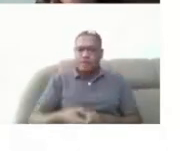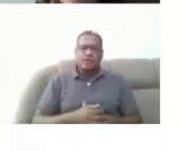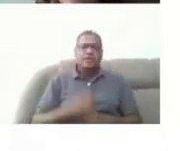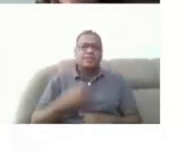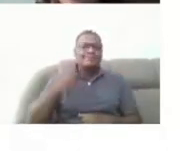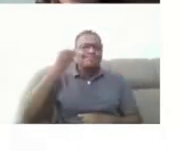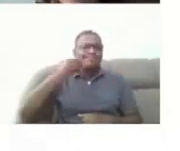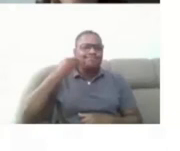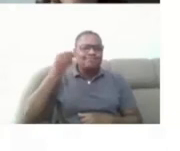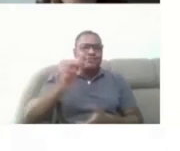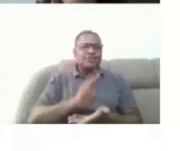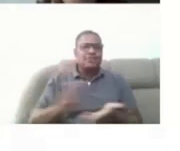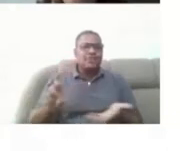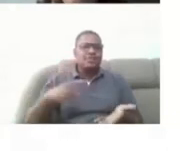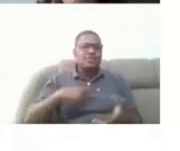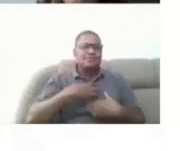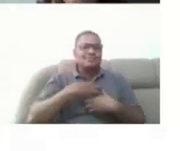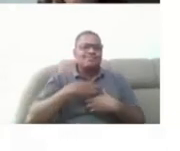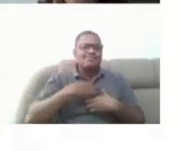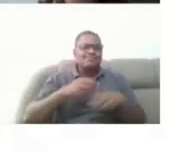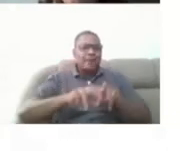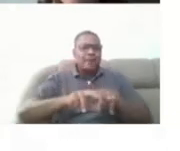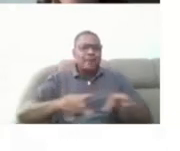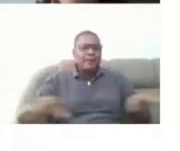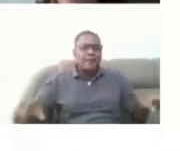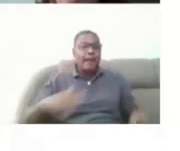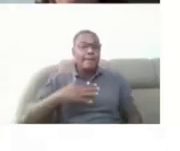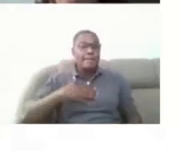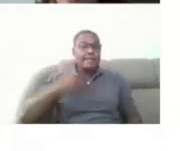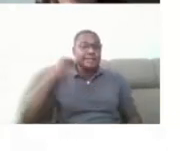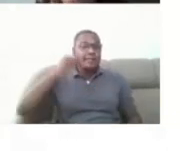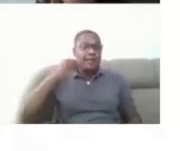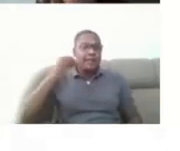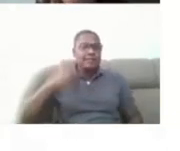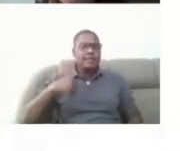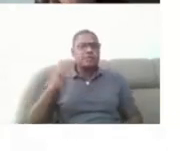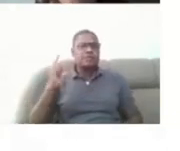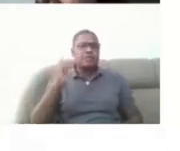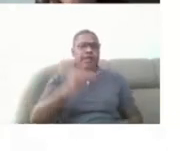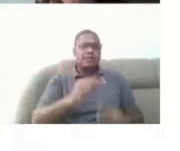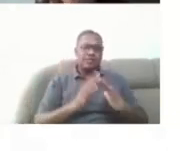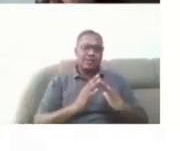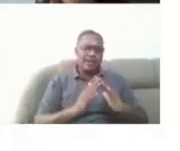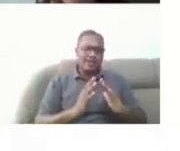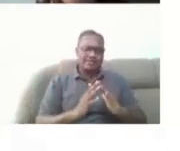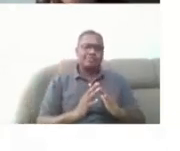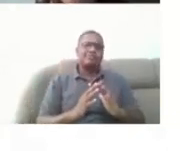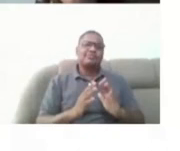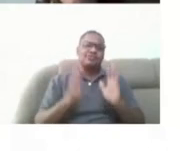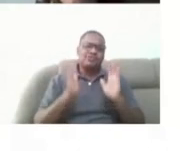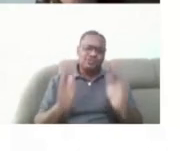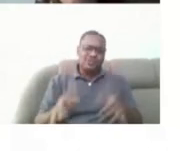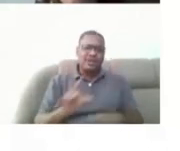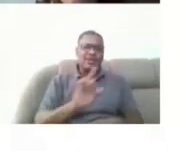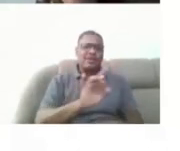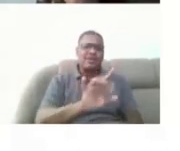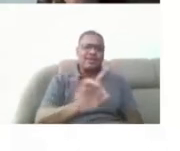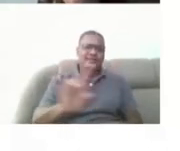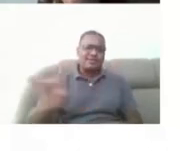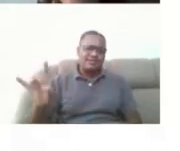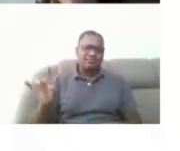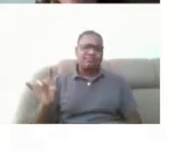ter vários sentidos. A minha experiência foi a de sair de casa. Então, todos nós, né? Que já passamos aí pelo